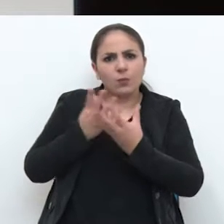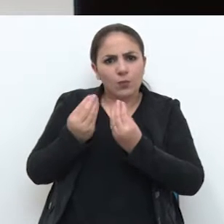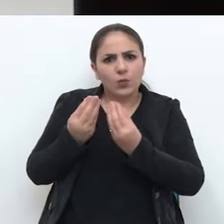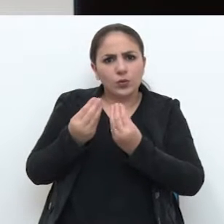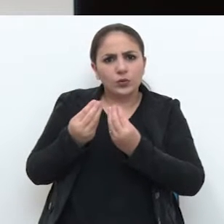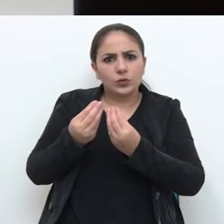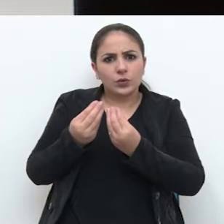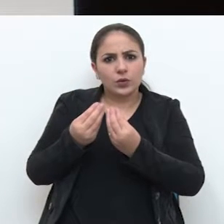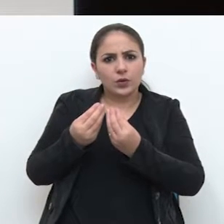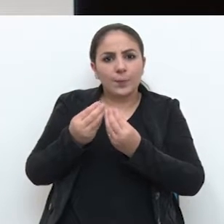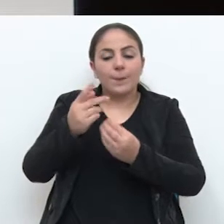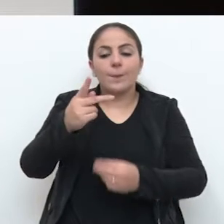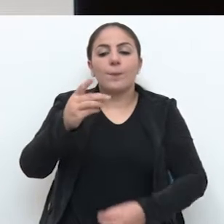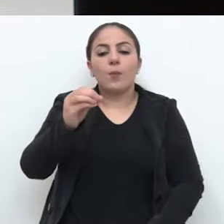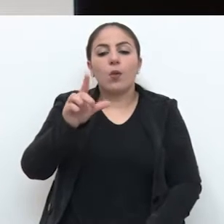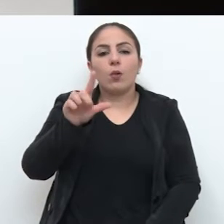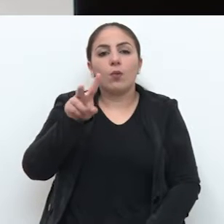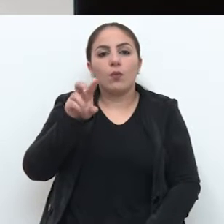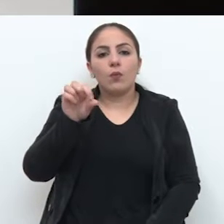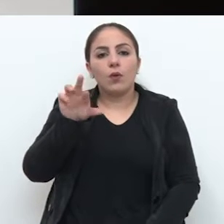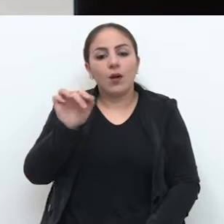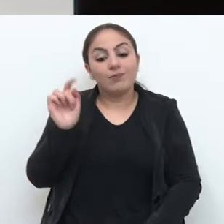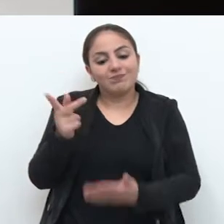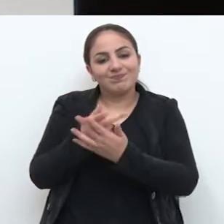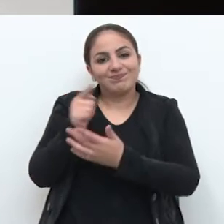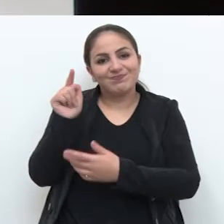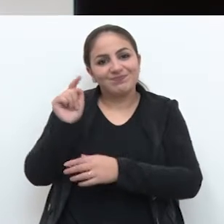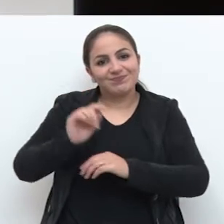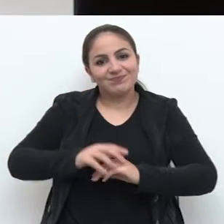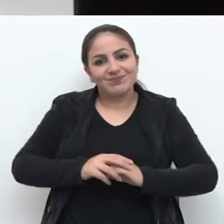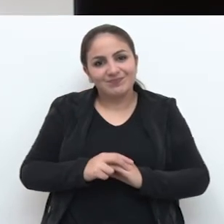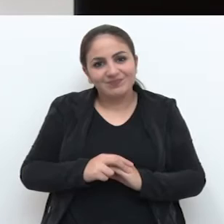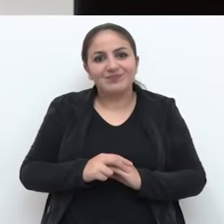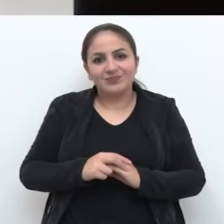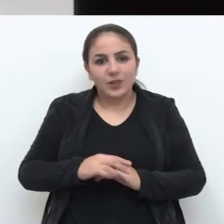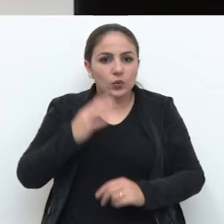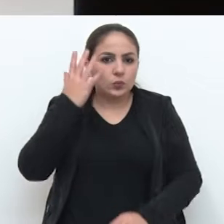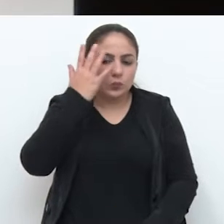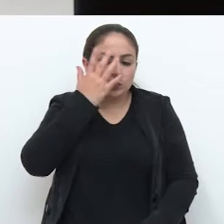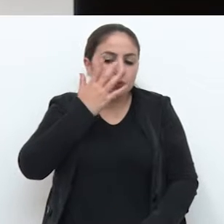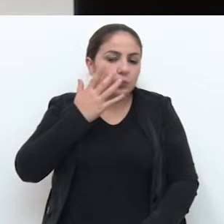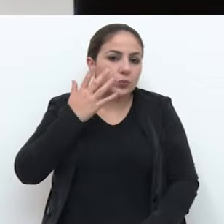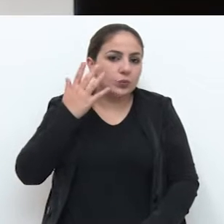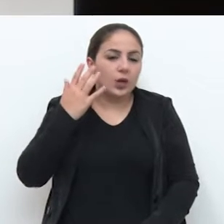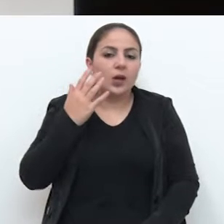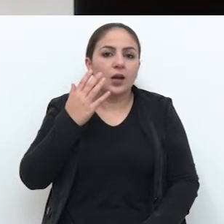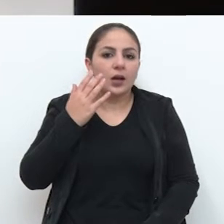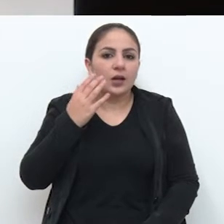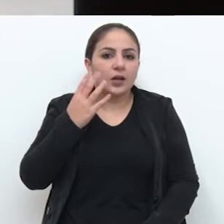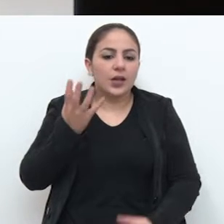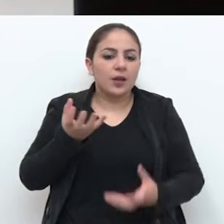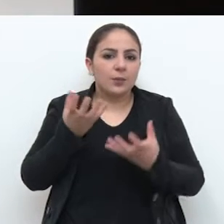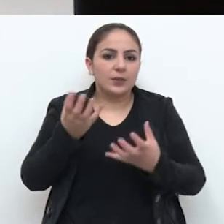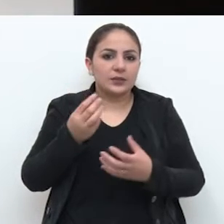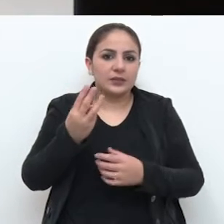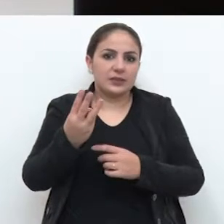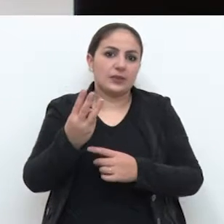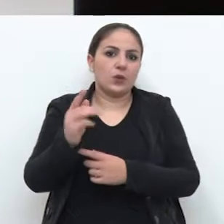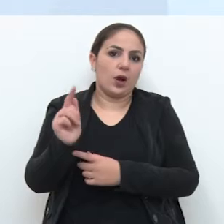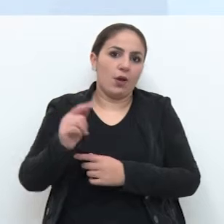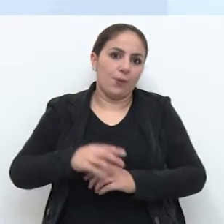com concentração grande de pólvora, aconteceu isso aí, queimaduras de terceiro grau.